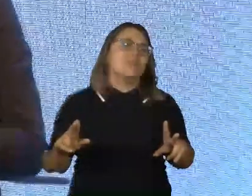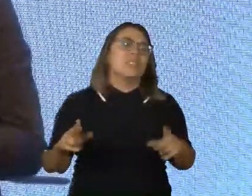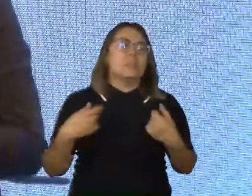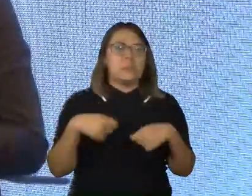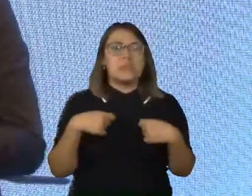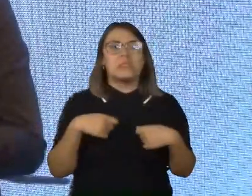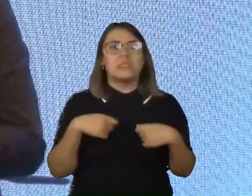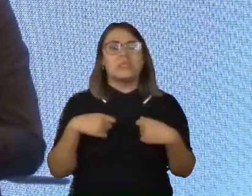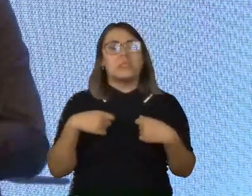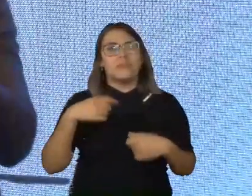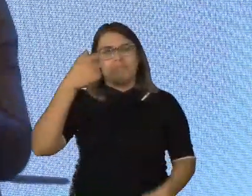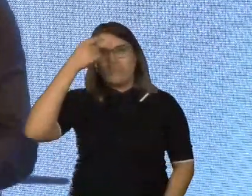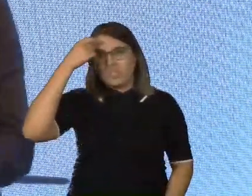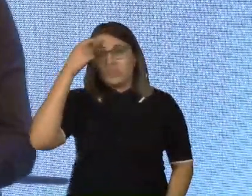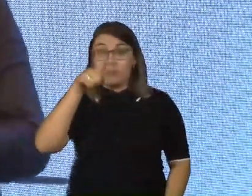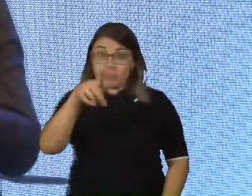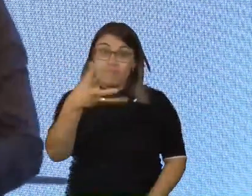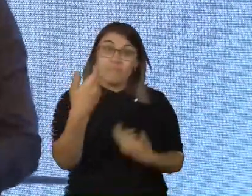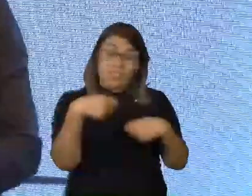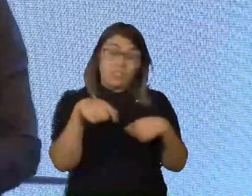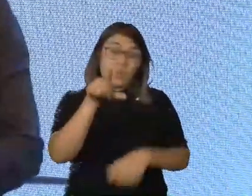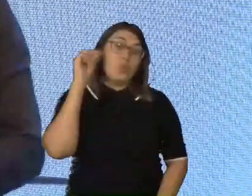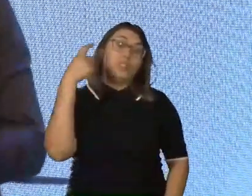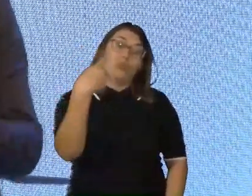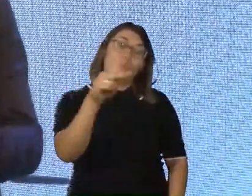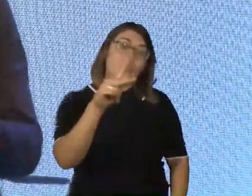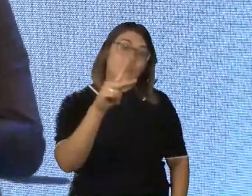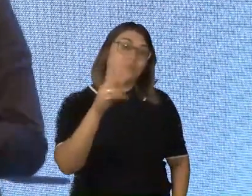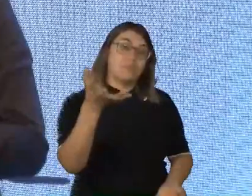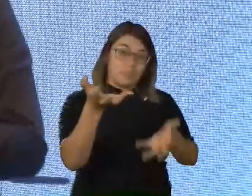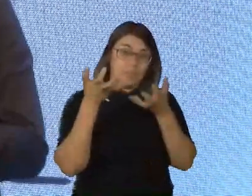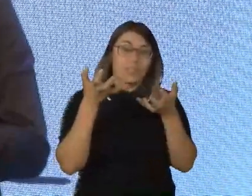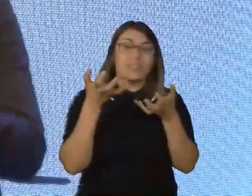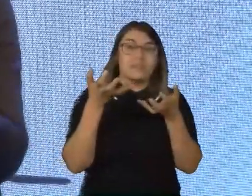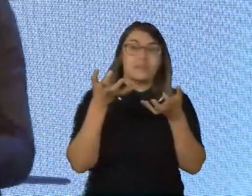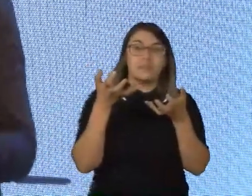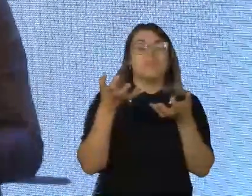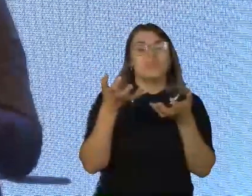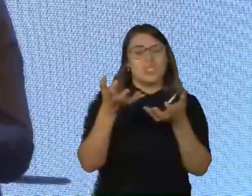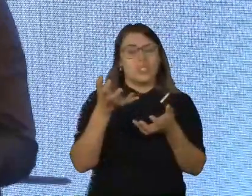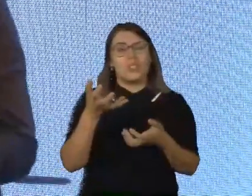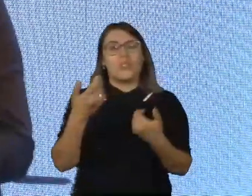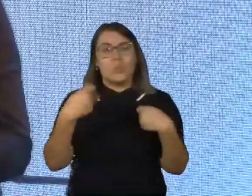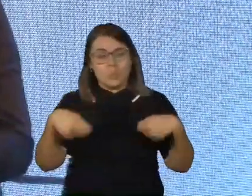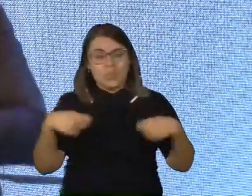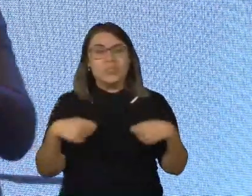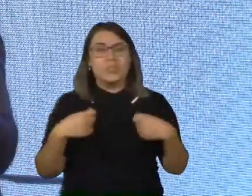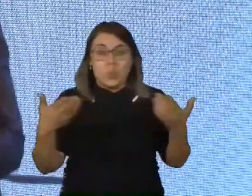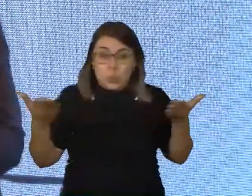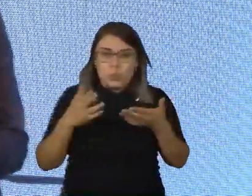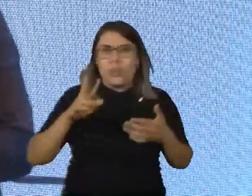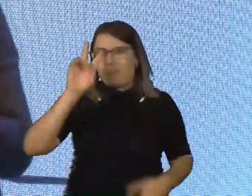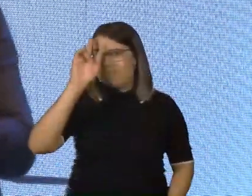limitada. Isso só depende de você, das suas escolhas. Por isso, eu te desafio, a partir de hoje, a